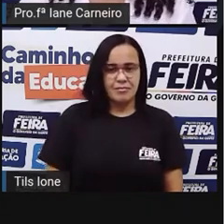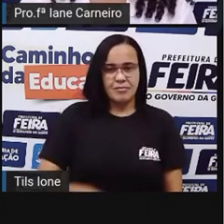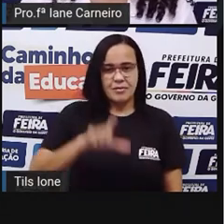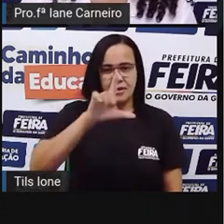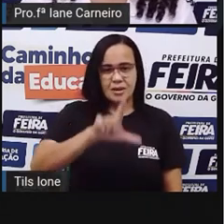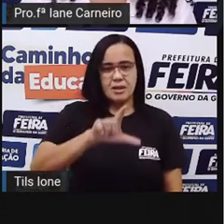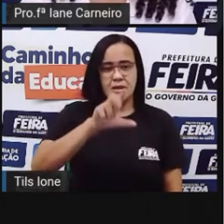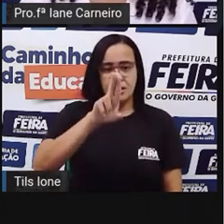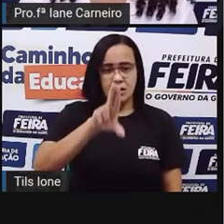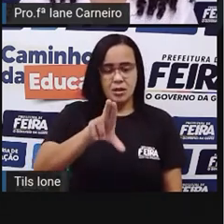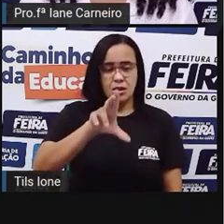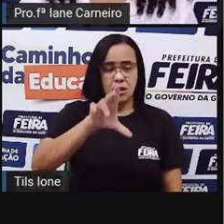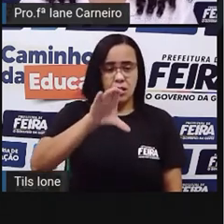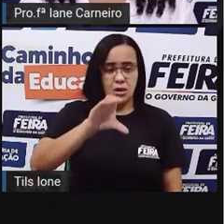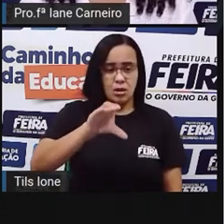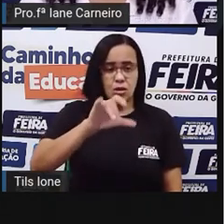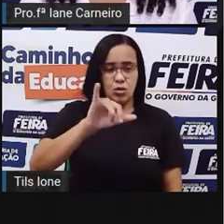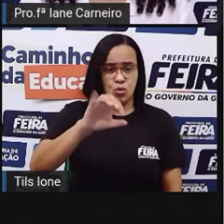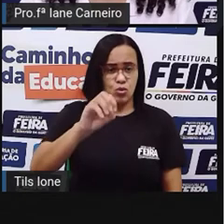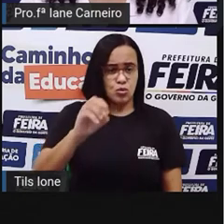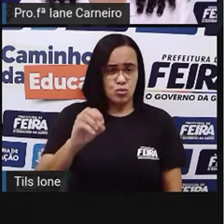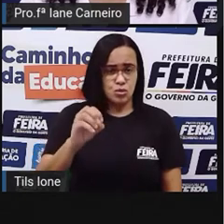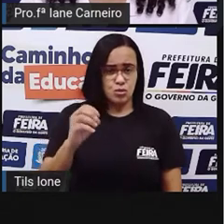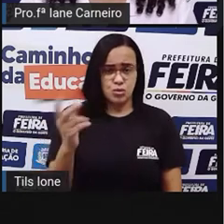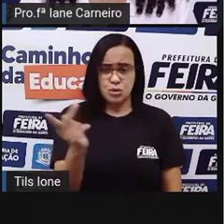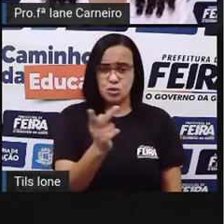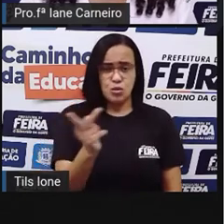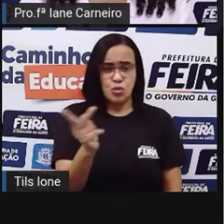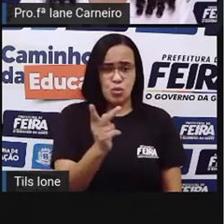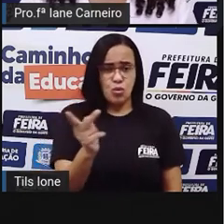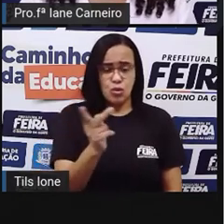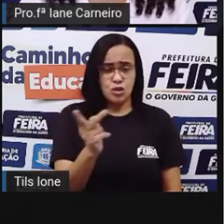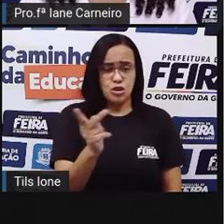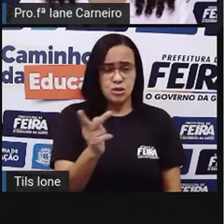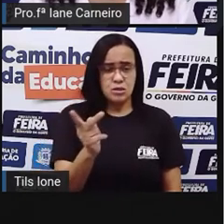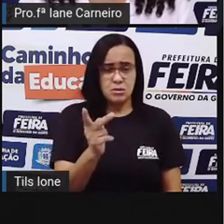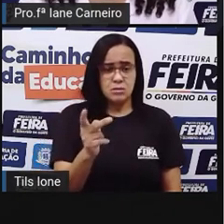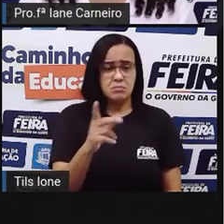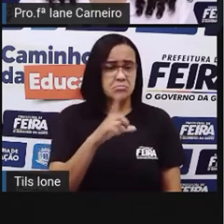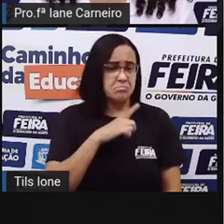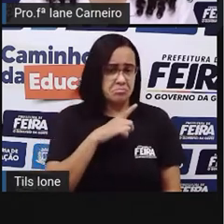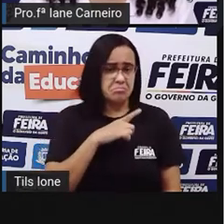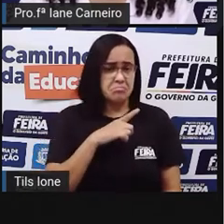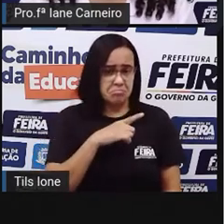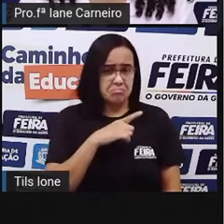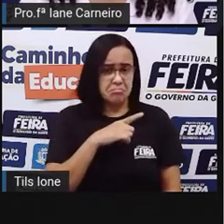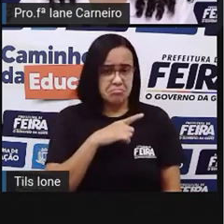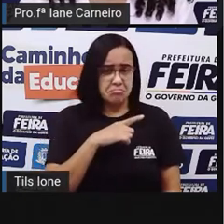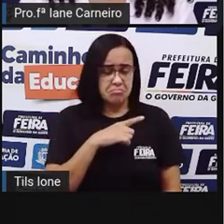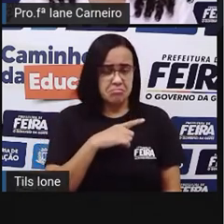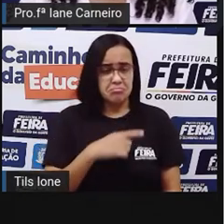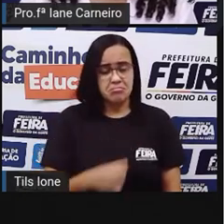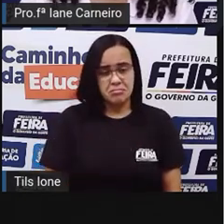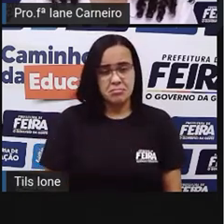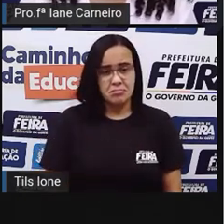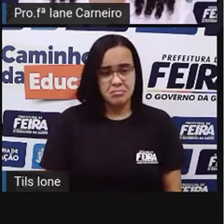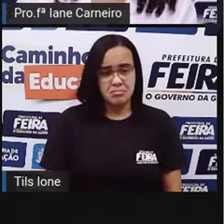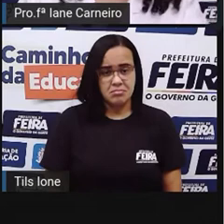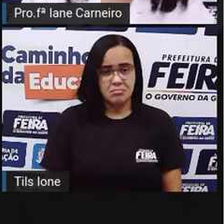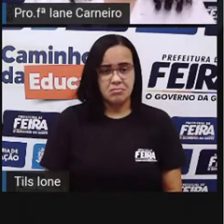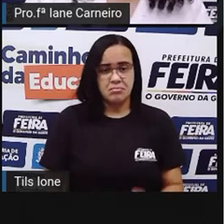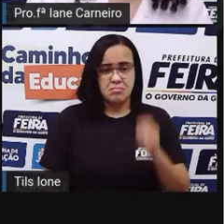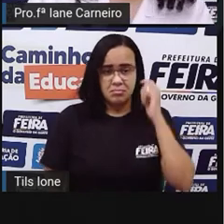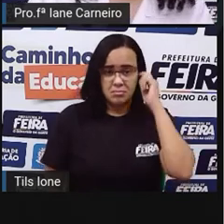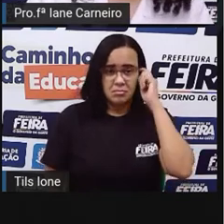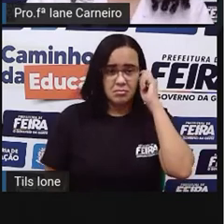Rafael. Então, só pode ter, ó. Fabrício está aqui. Esse aqui pode ser ele? Não, né? Porque não